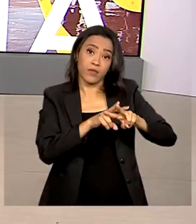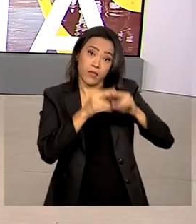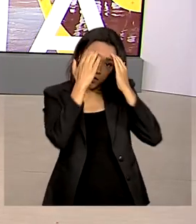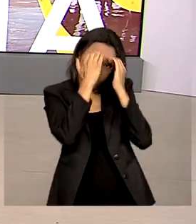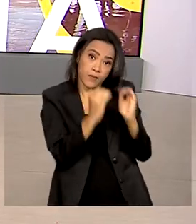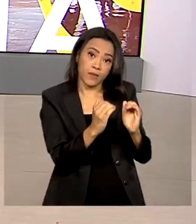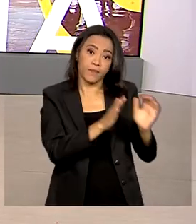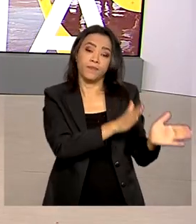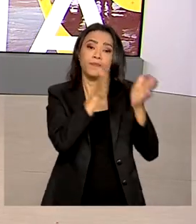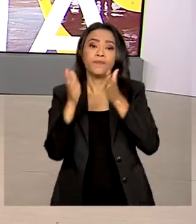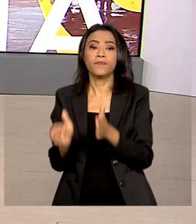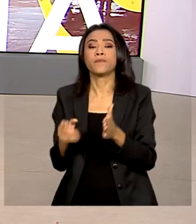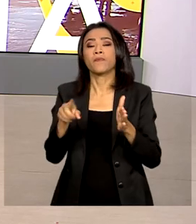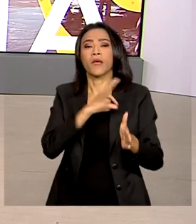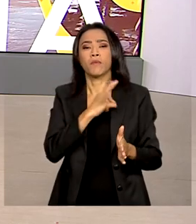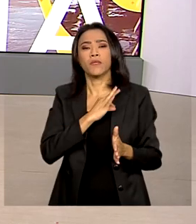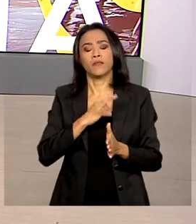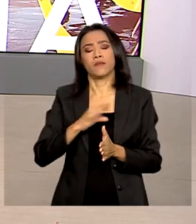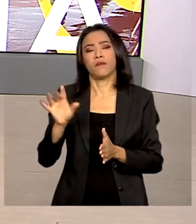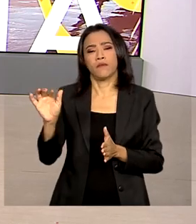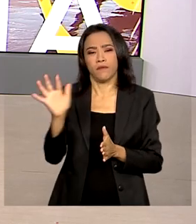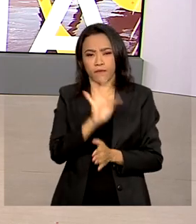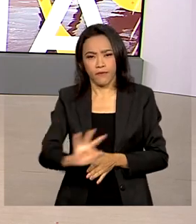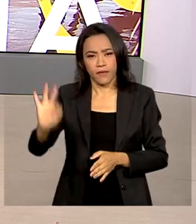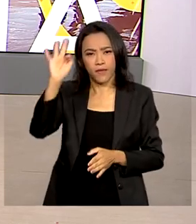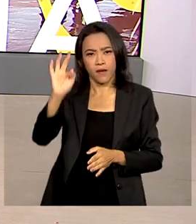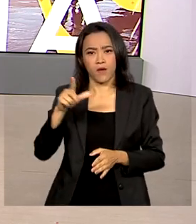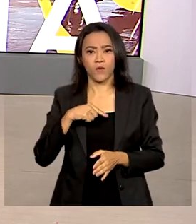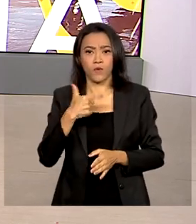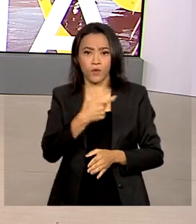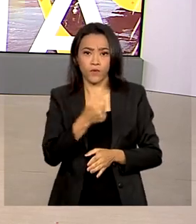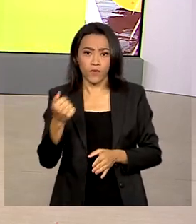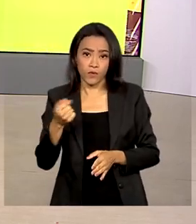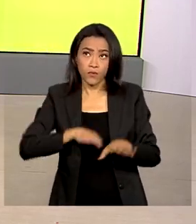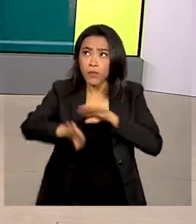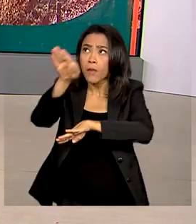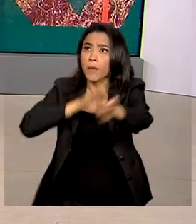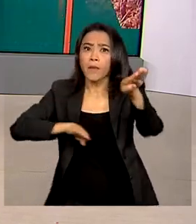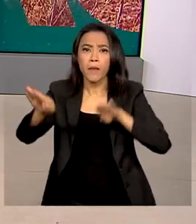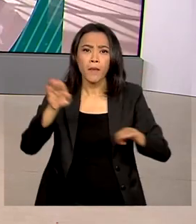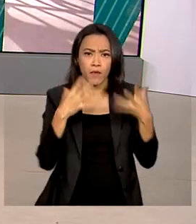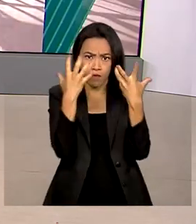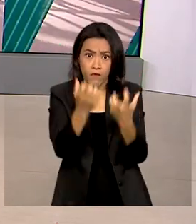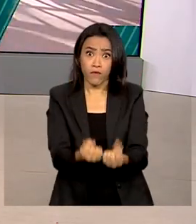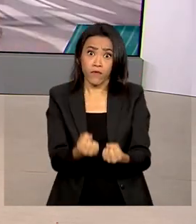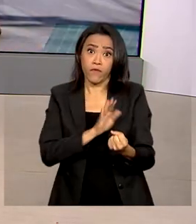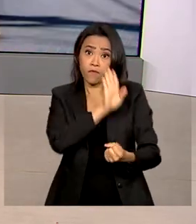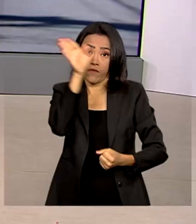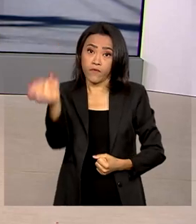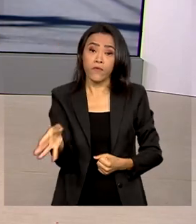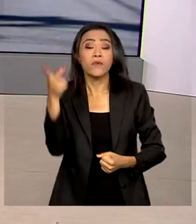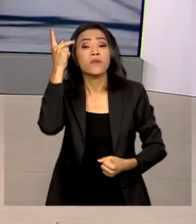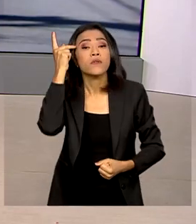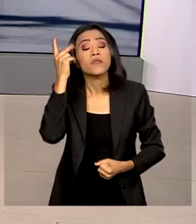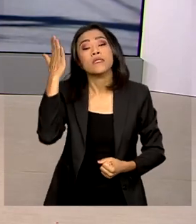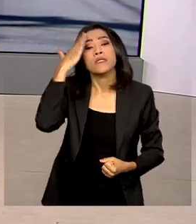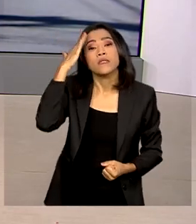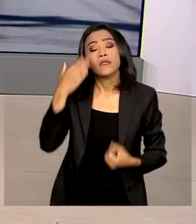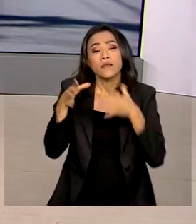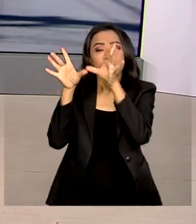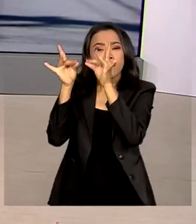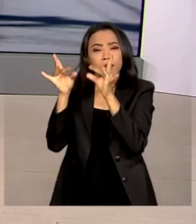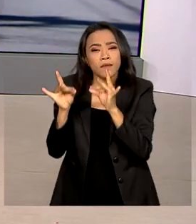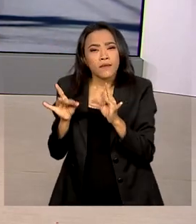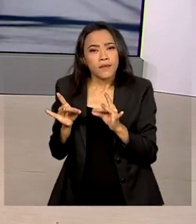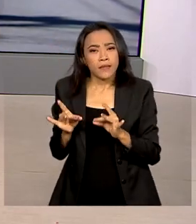início à Operação Natal 2022 nas rodovias de todo o país. Vamos à capital paulista saber os detalhes ao vivo